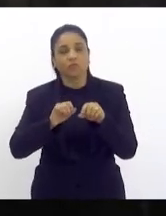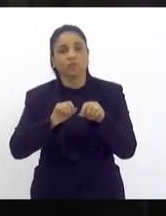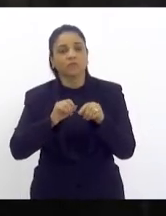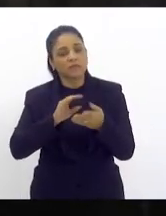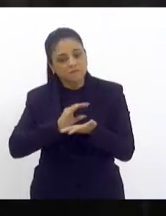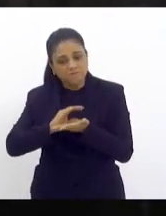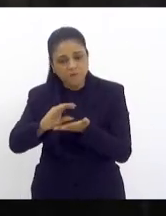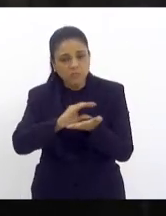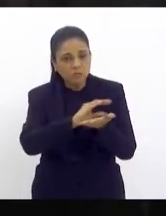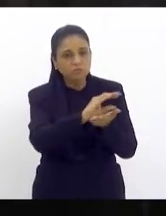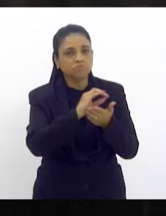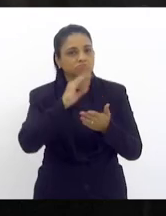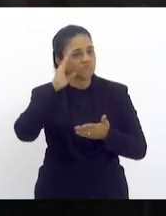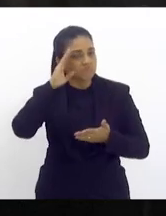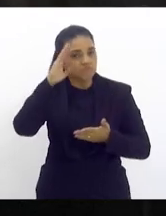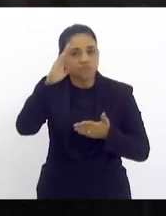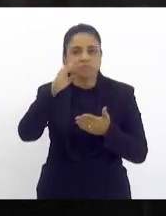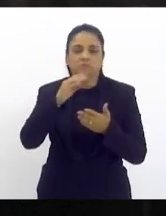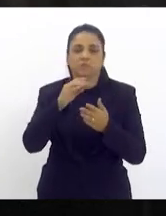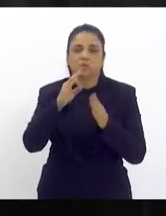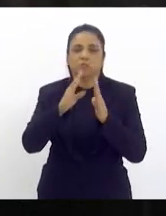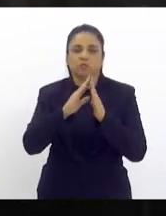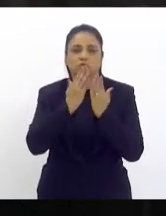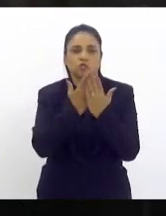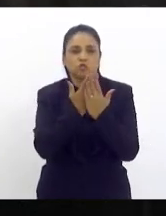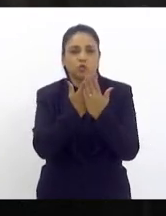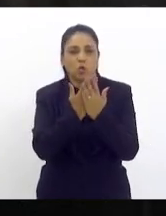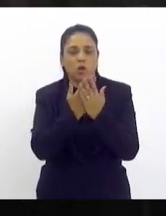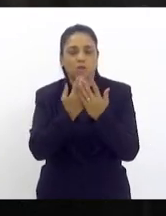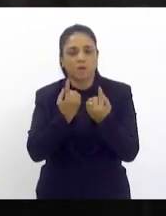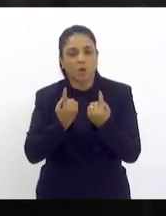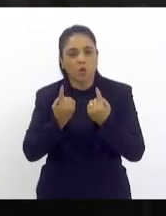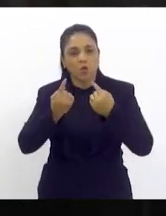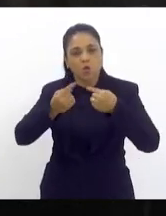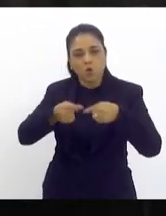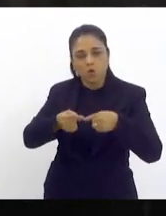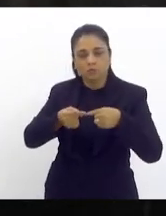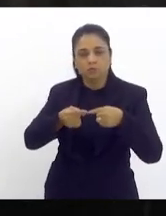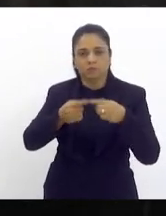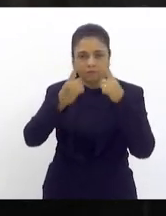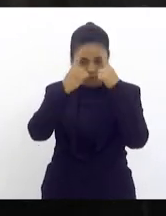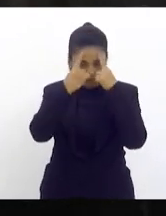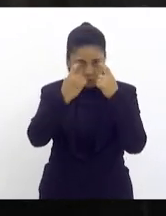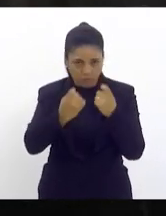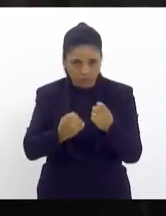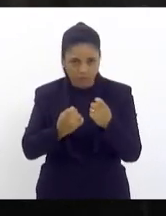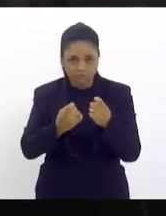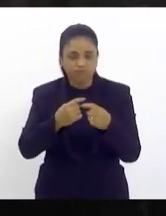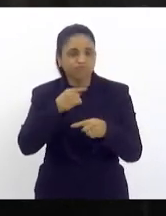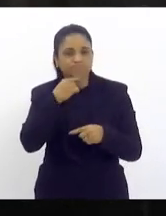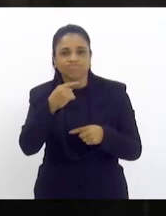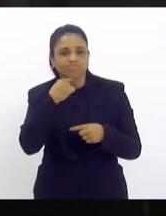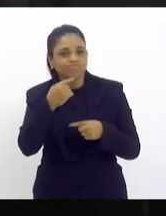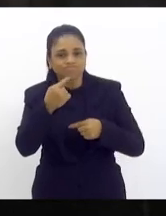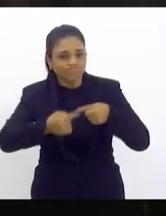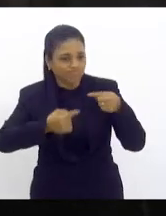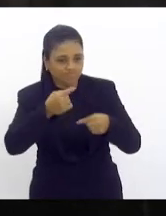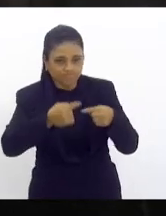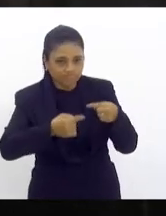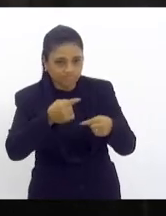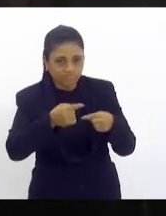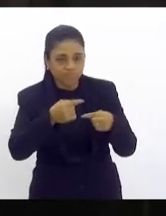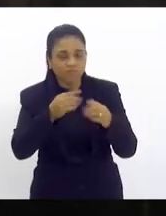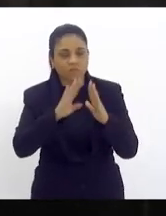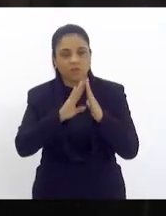nas escolas é fundamental para o combate à violência não dá para a gente debater do ponto de vista da escola